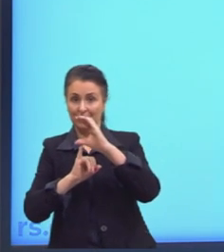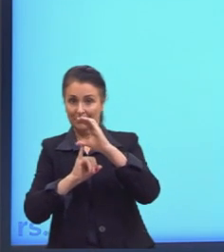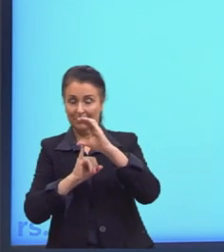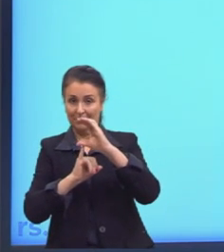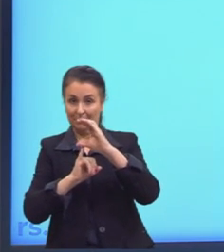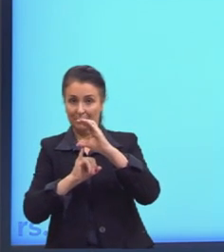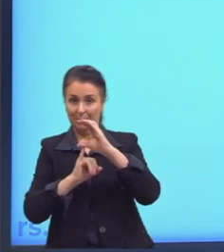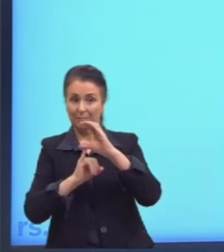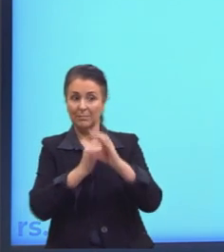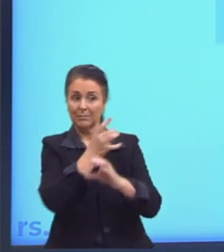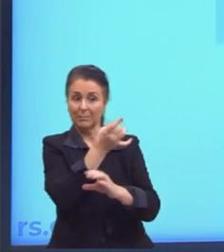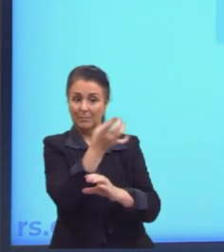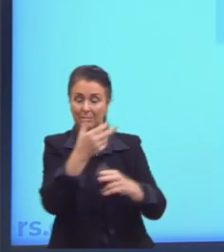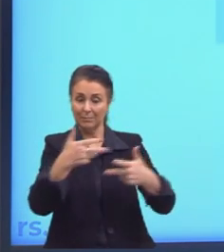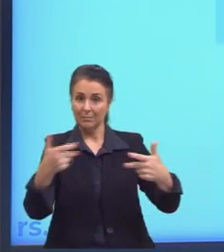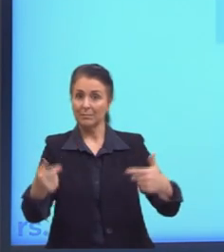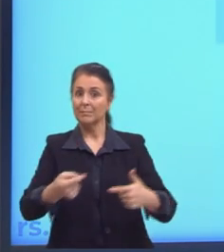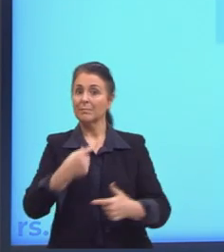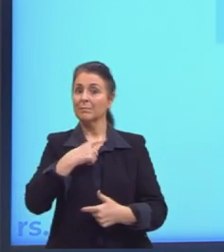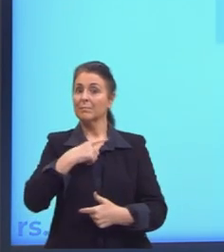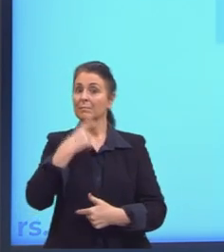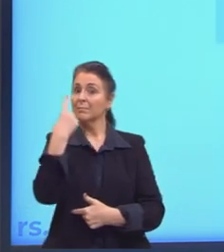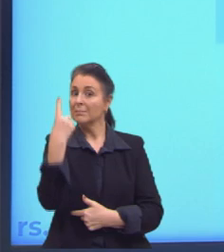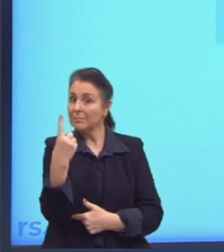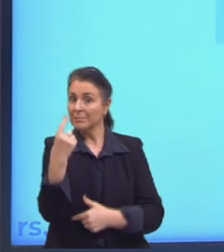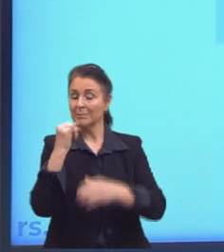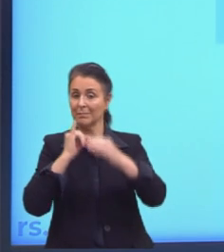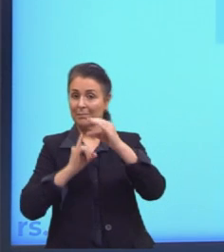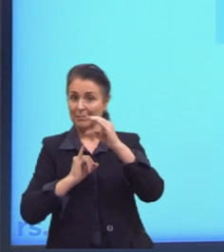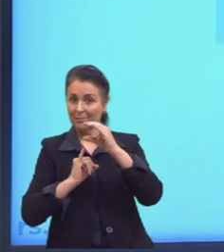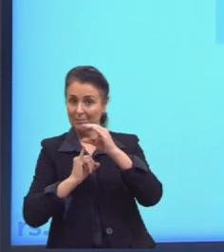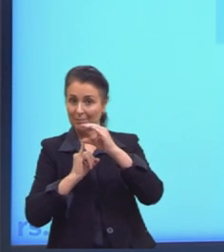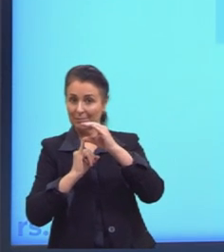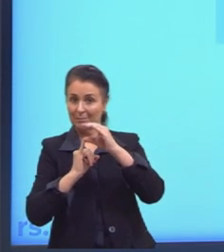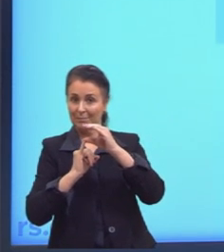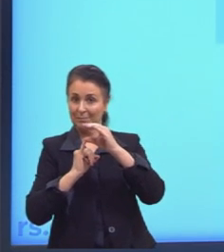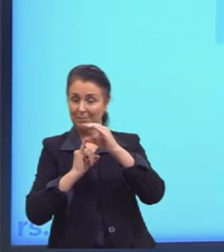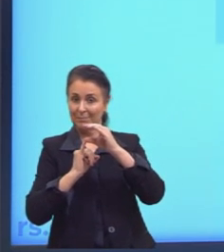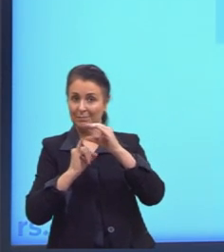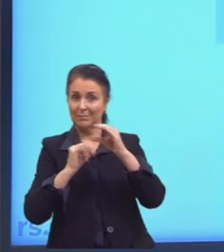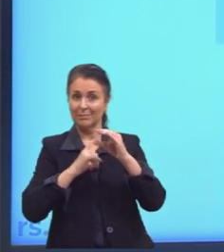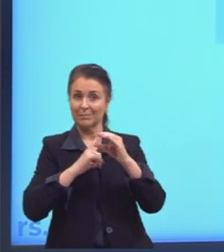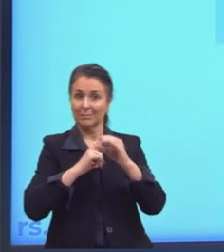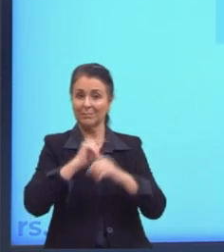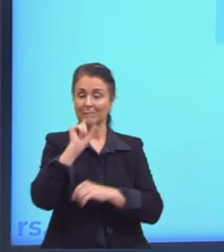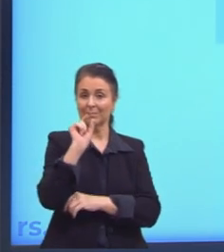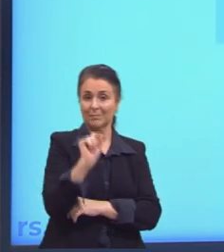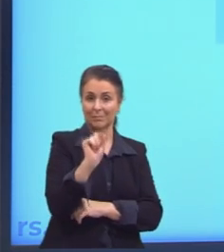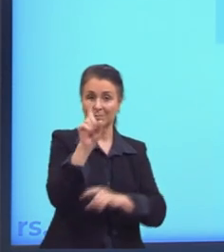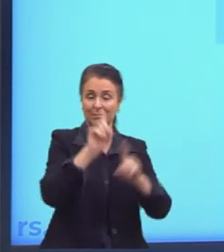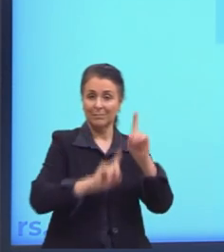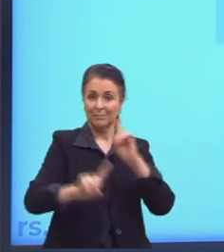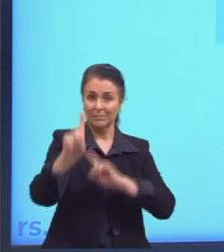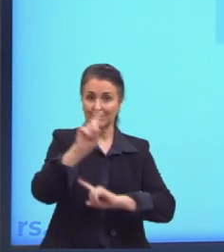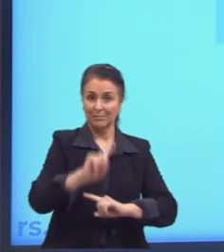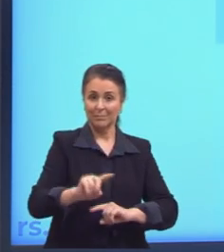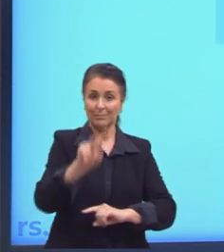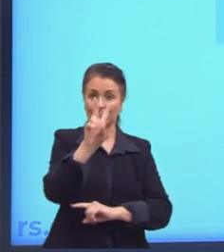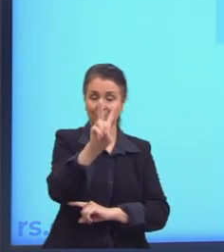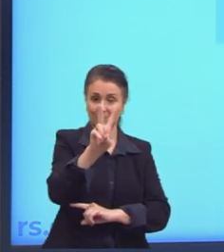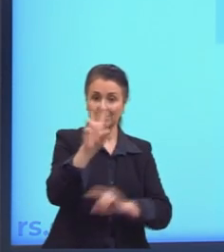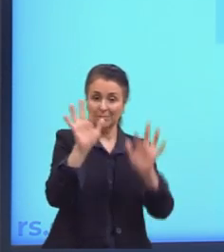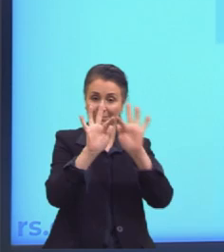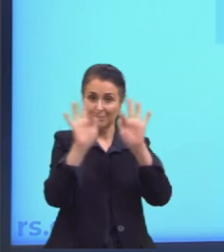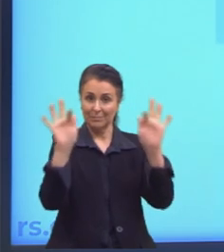única imagem. Aqui eu trouxe o exemplo para ficar mais claro. Temos aqui duas funções